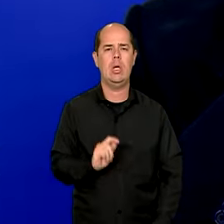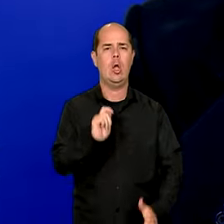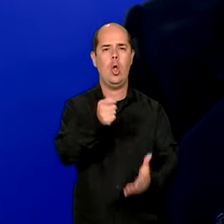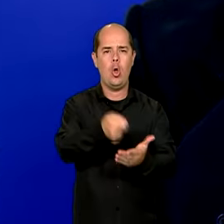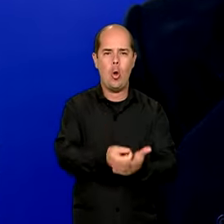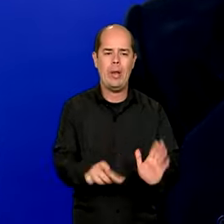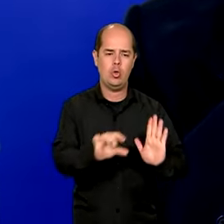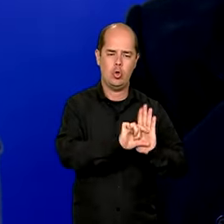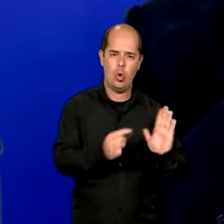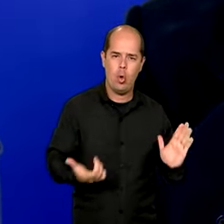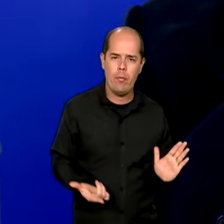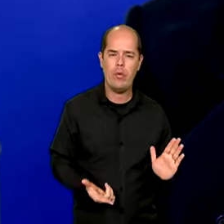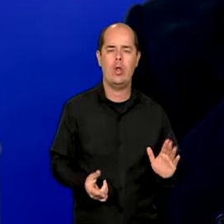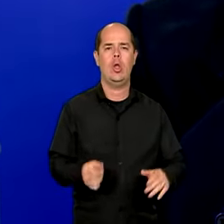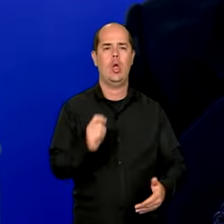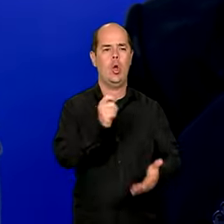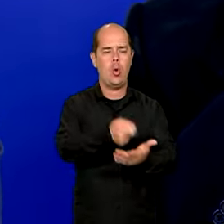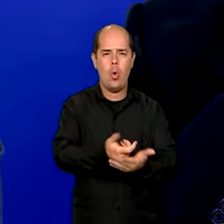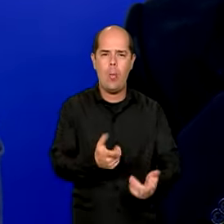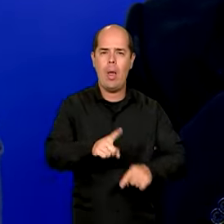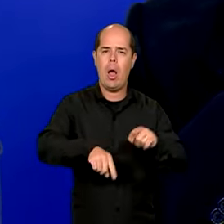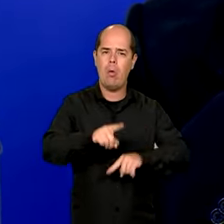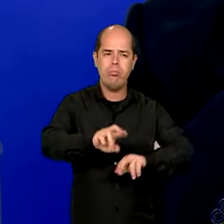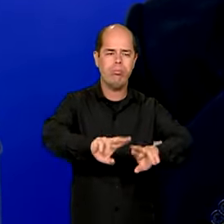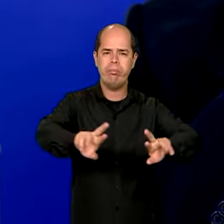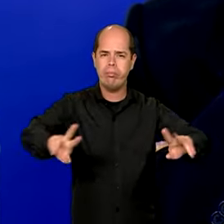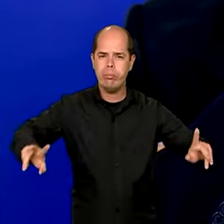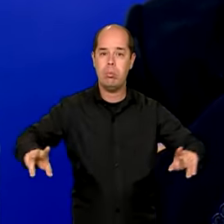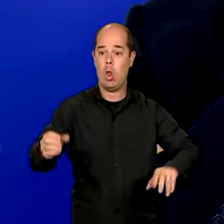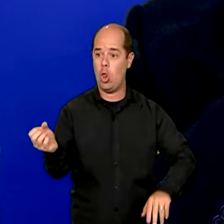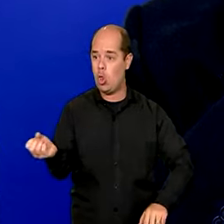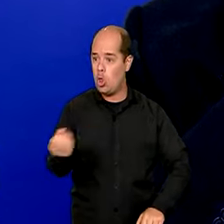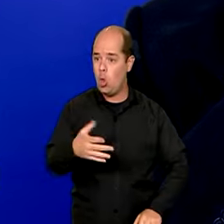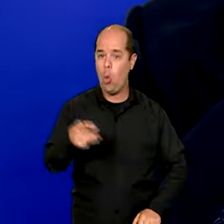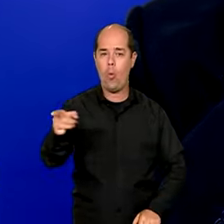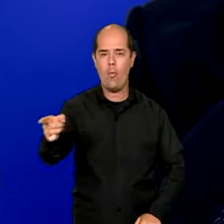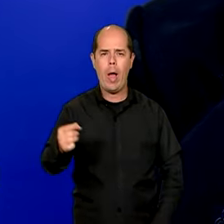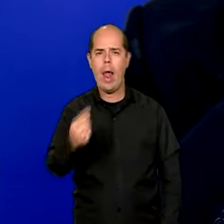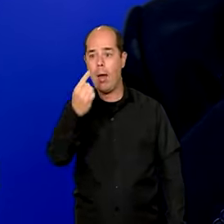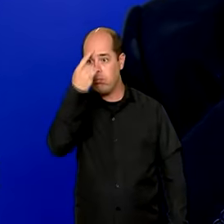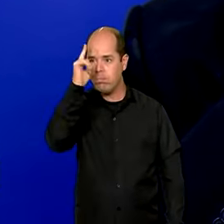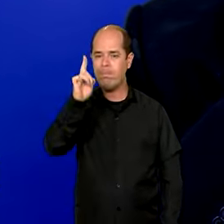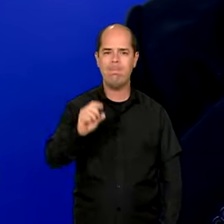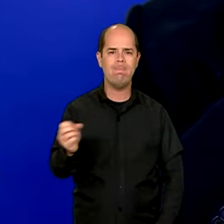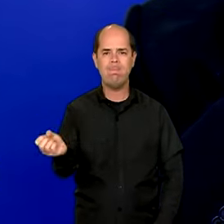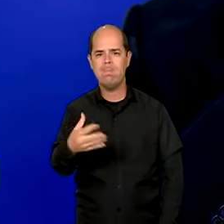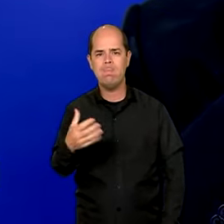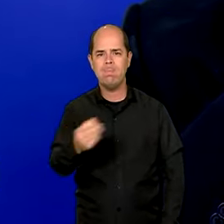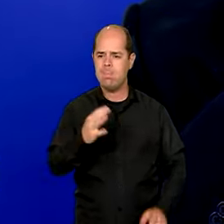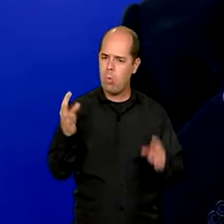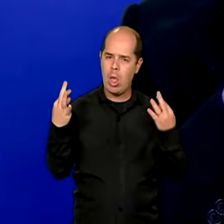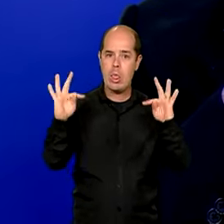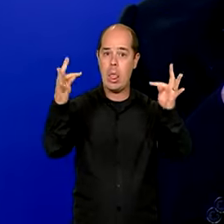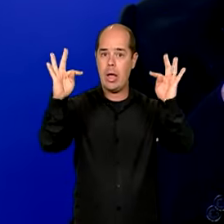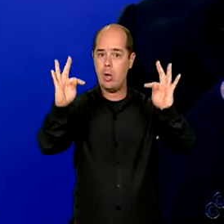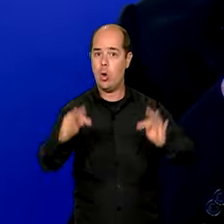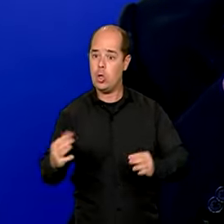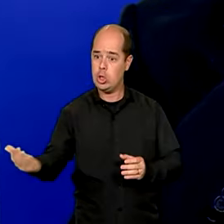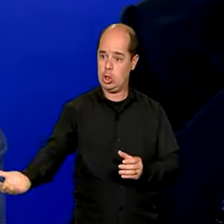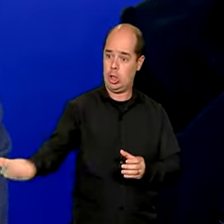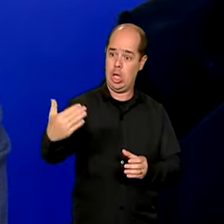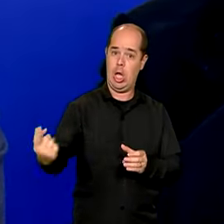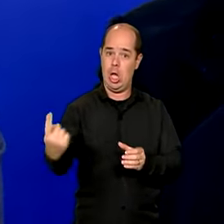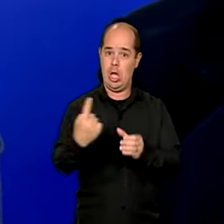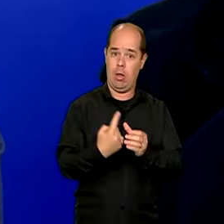softwares, a tecnologia de ponta existente no mundo seja incorporada o mais rápido possível e